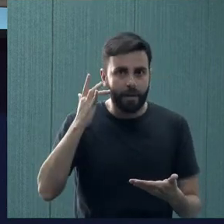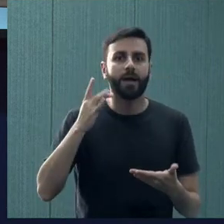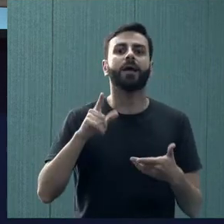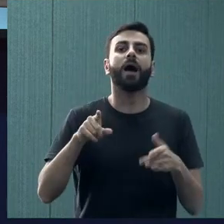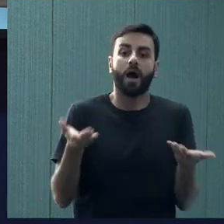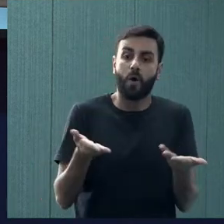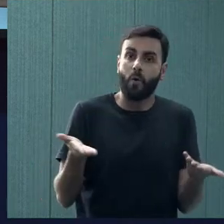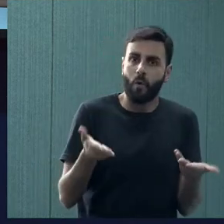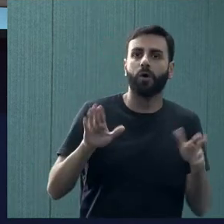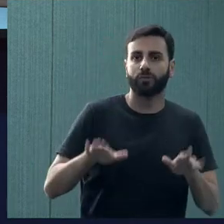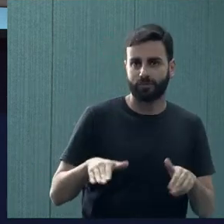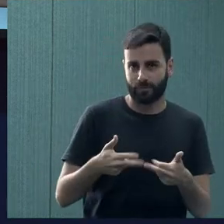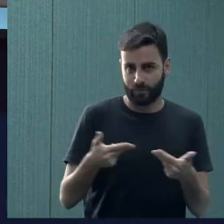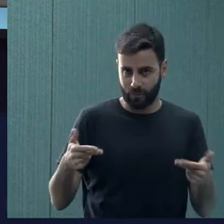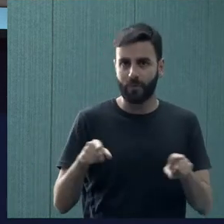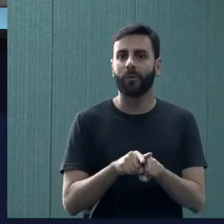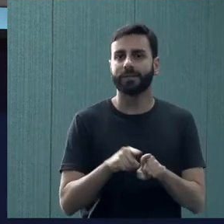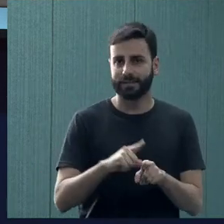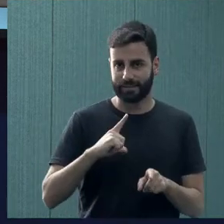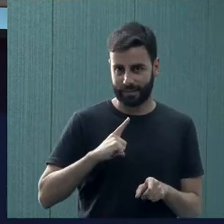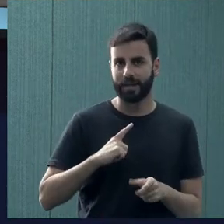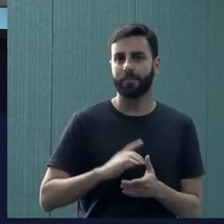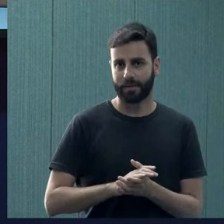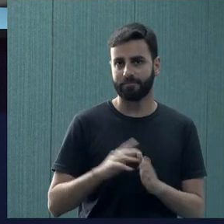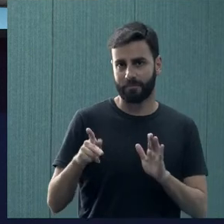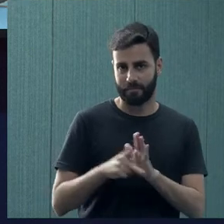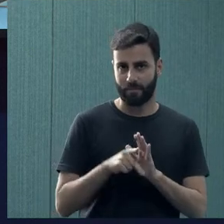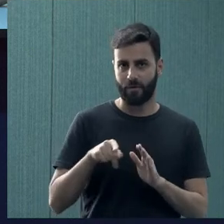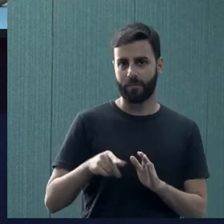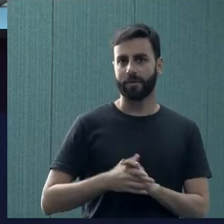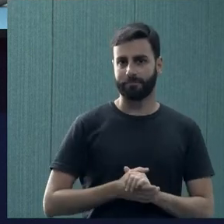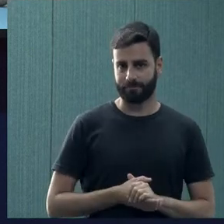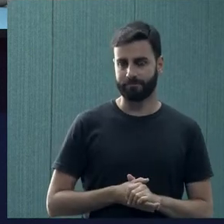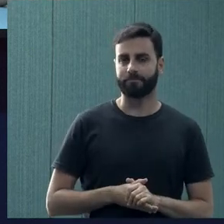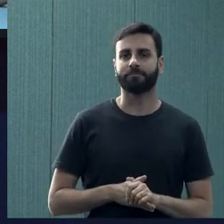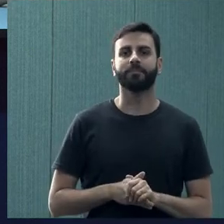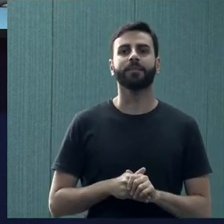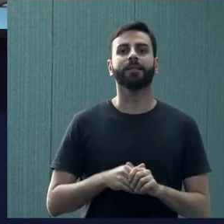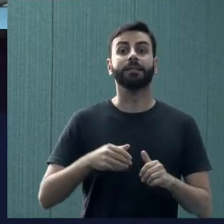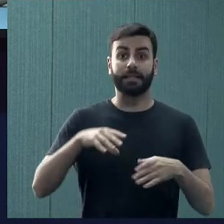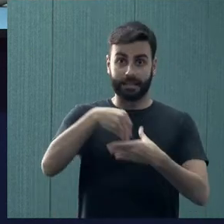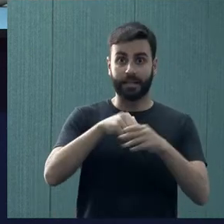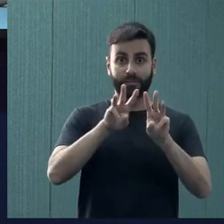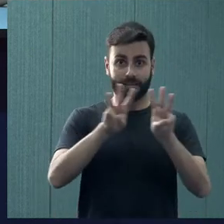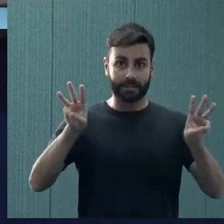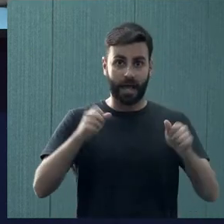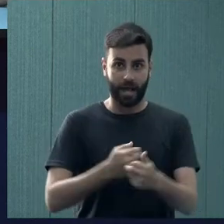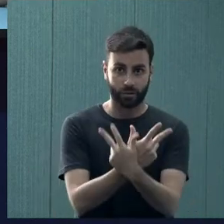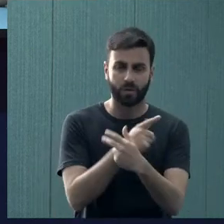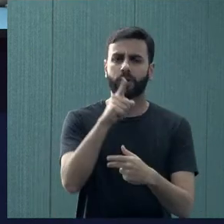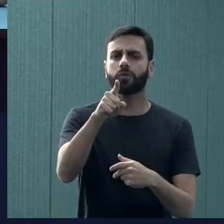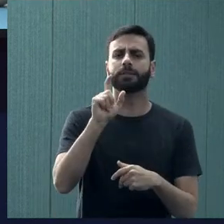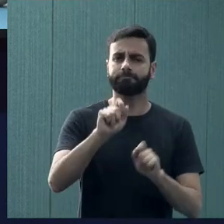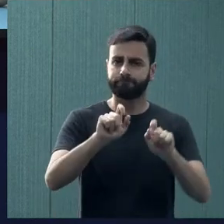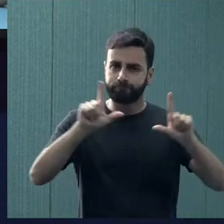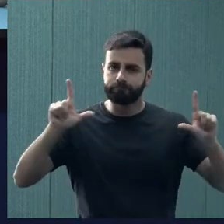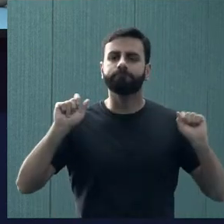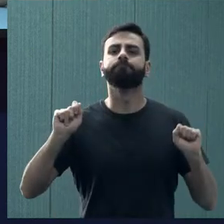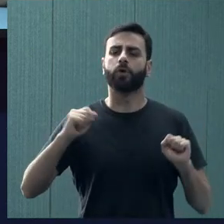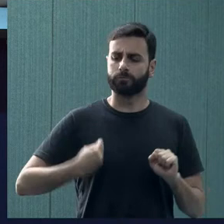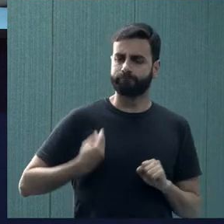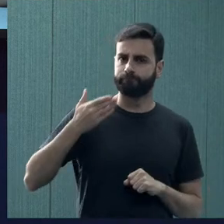a programação que está nas mídias sociais da UFV, está no site da UFV. Então, acessem,